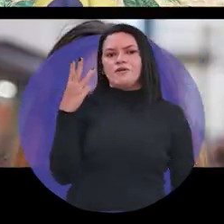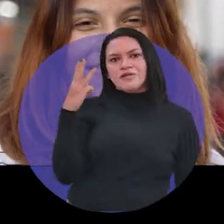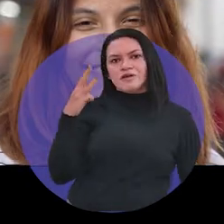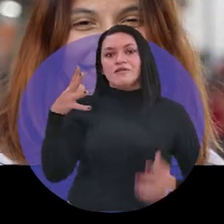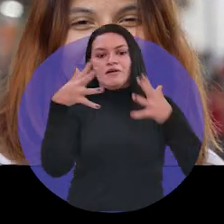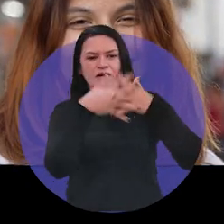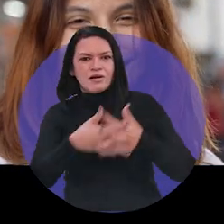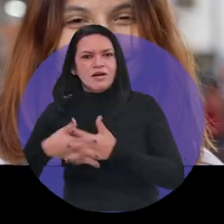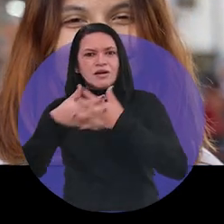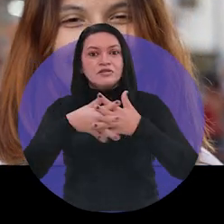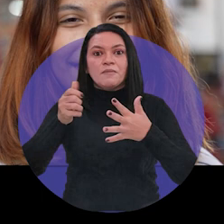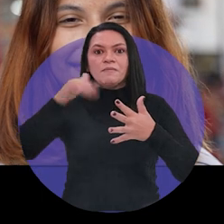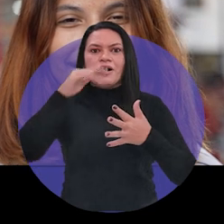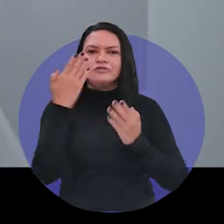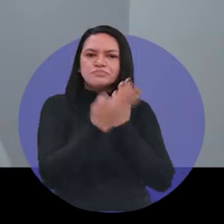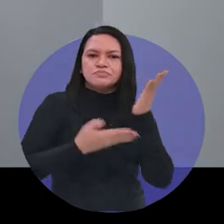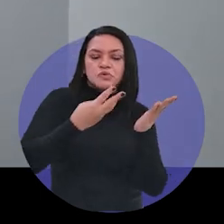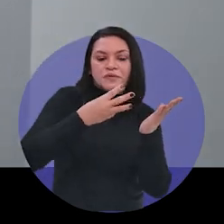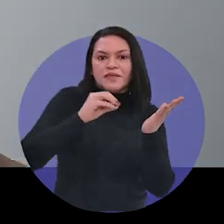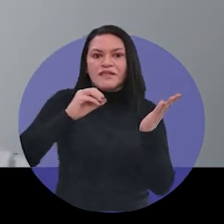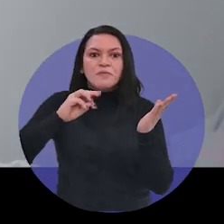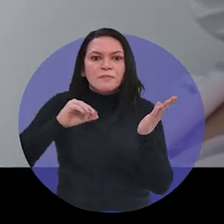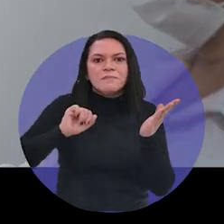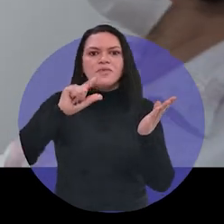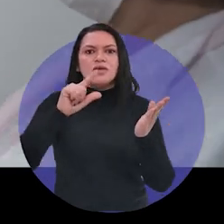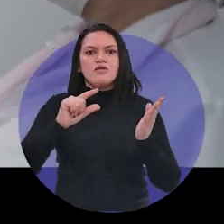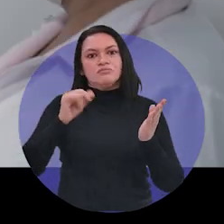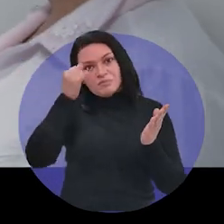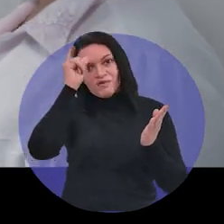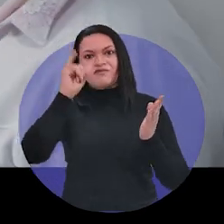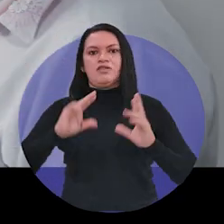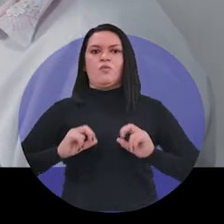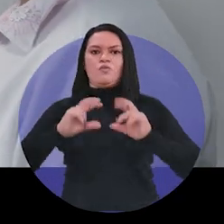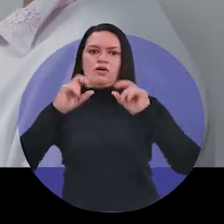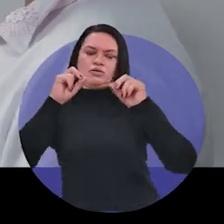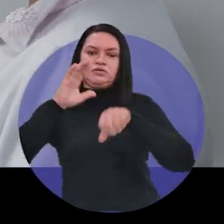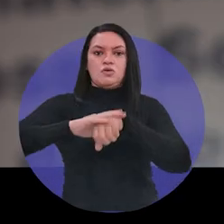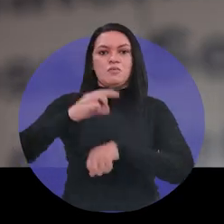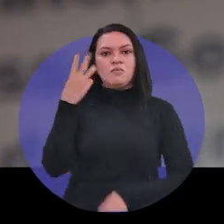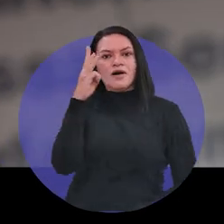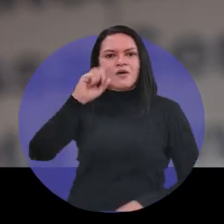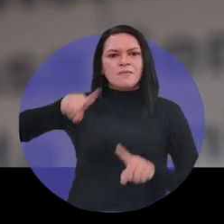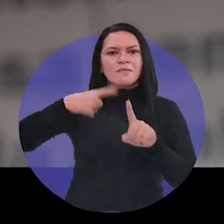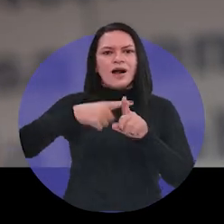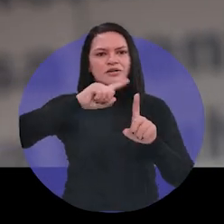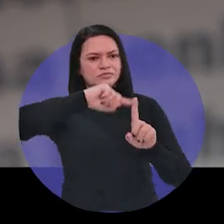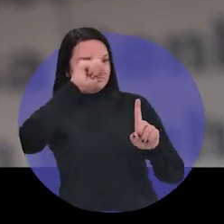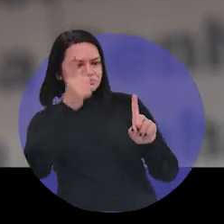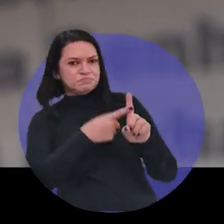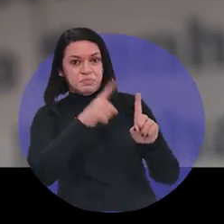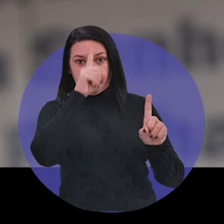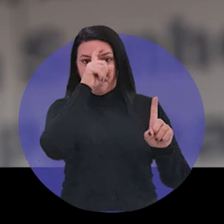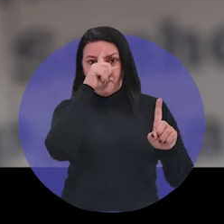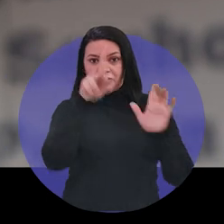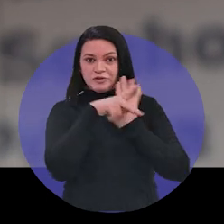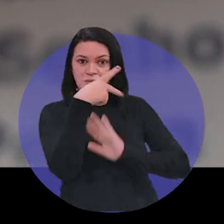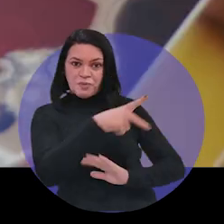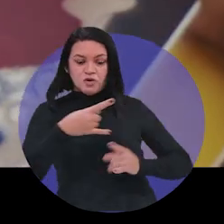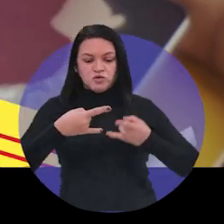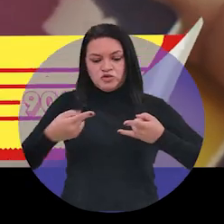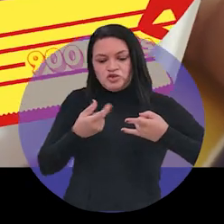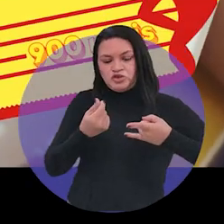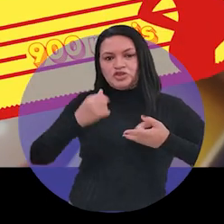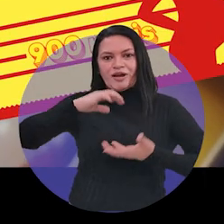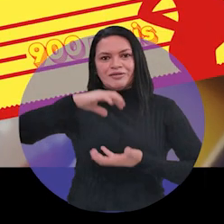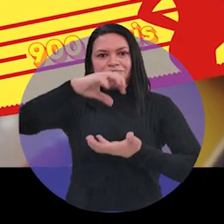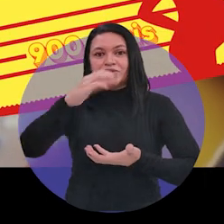mulher já realizou mais de 300 mil atendimentos de prevenção ao câncer. O Maranhão conta hoje com mais maternidades de alta complexidade. E o